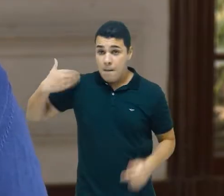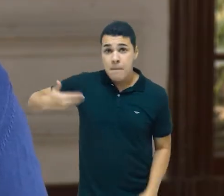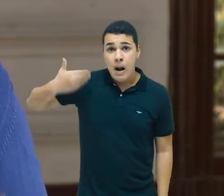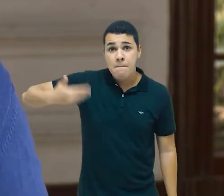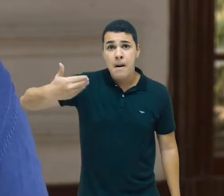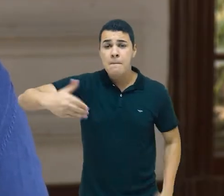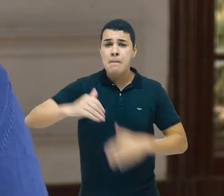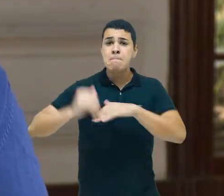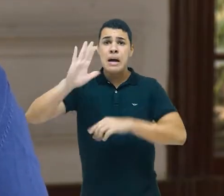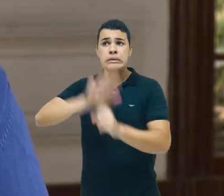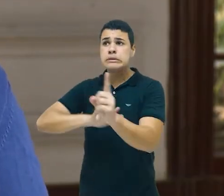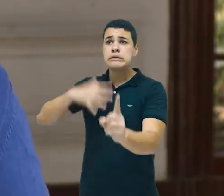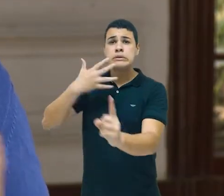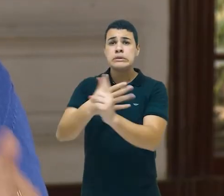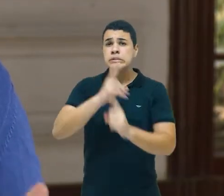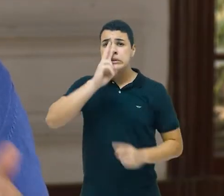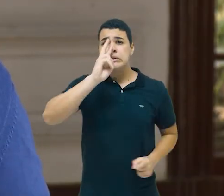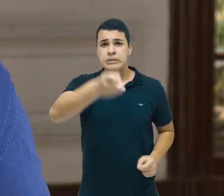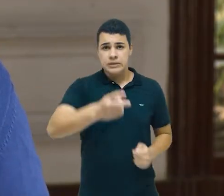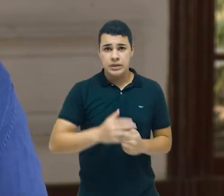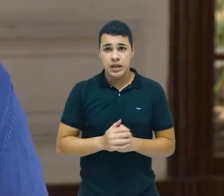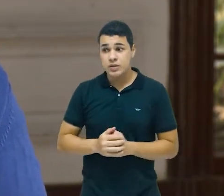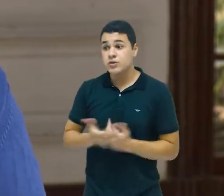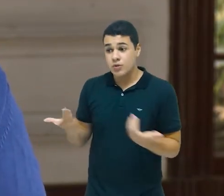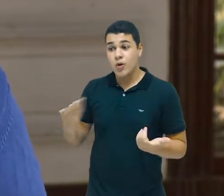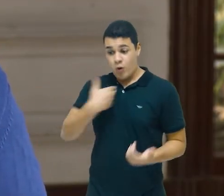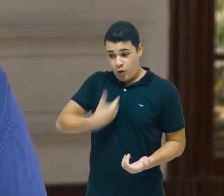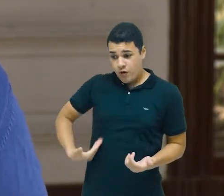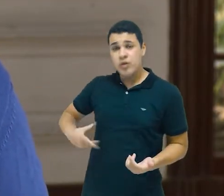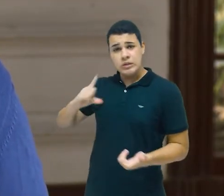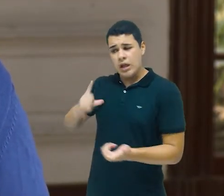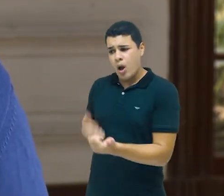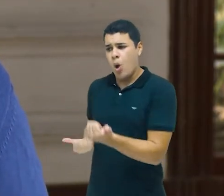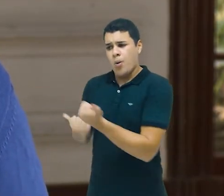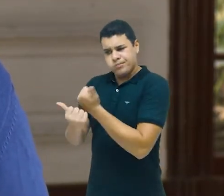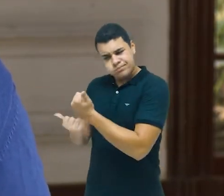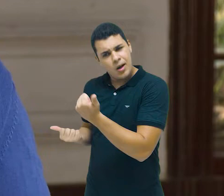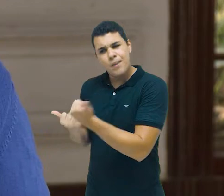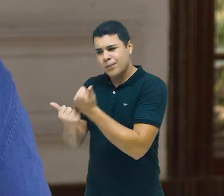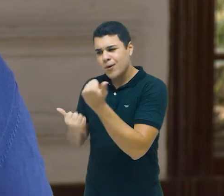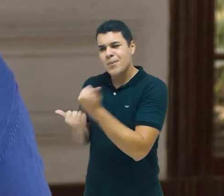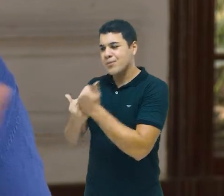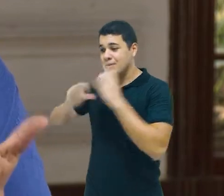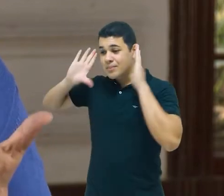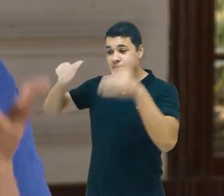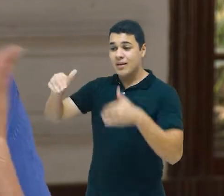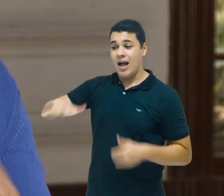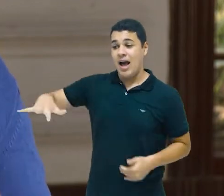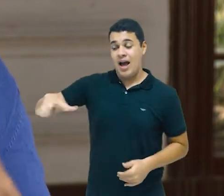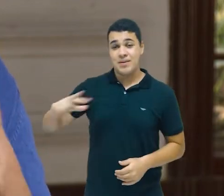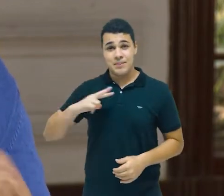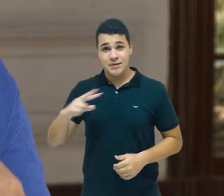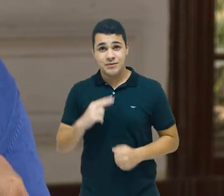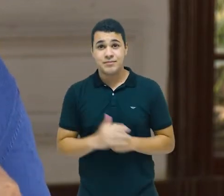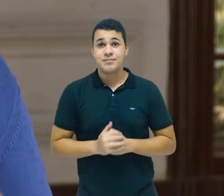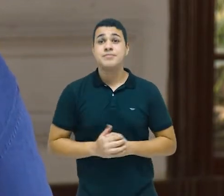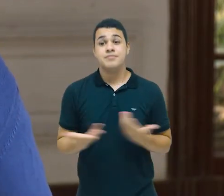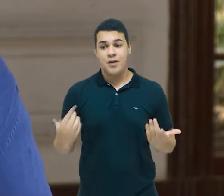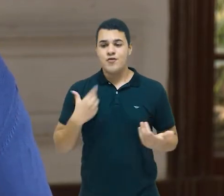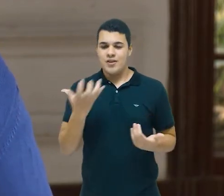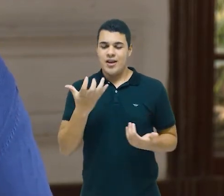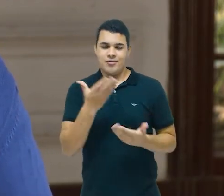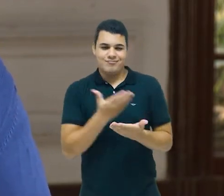intensos apoios governamentais, eles estão aumentando ao setor privado. Eu vou começar pelo fim.